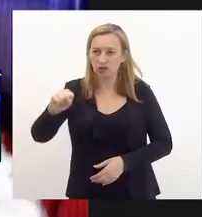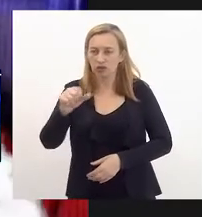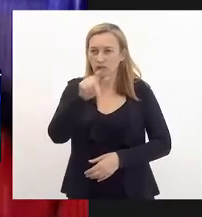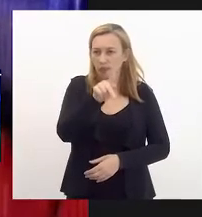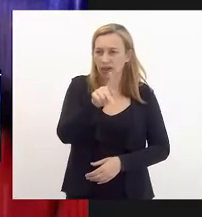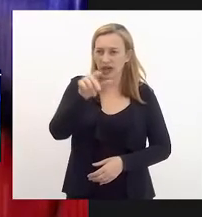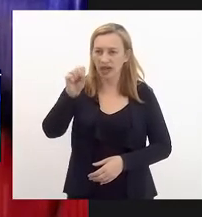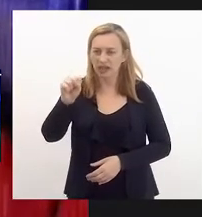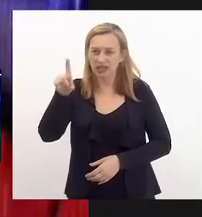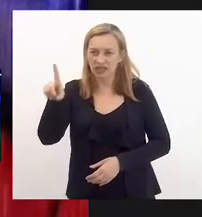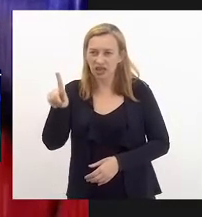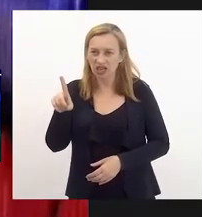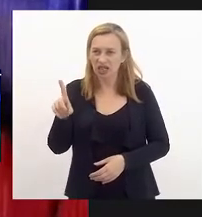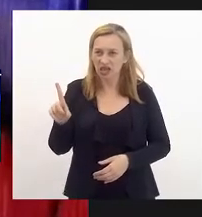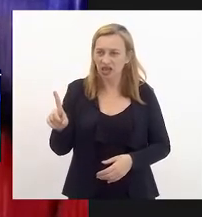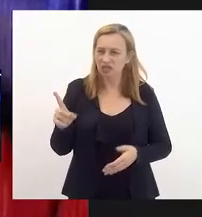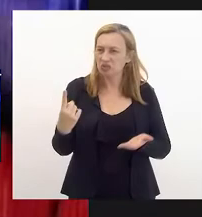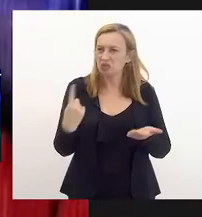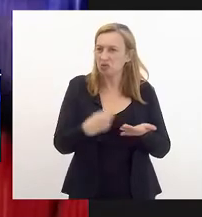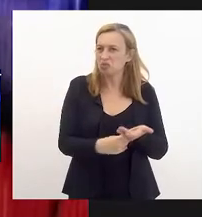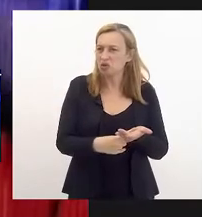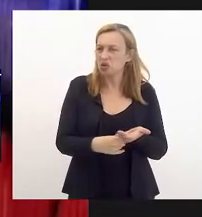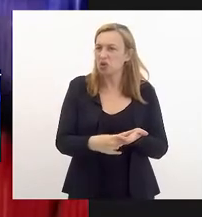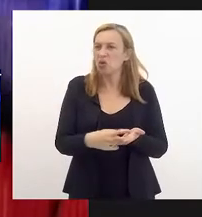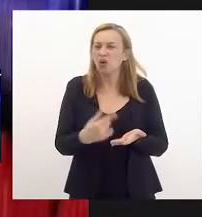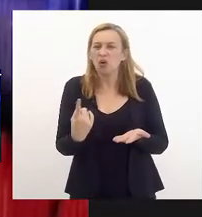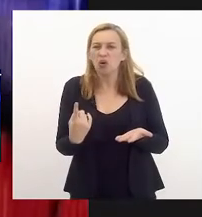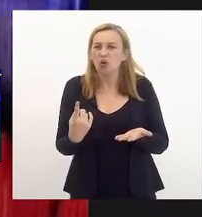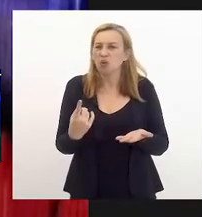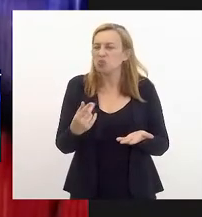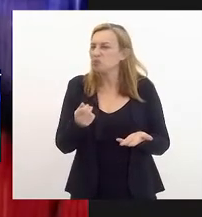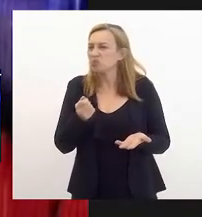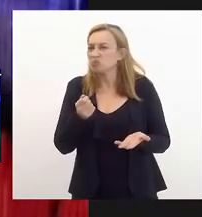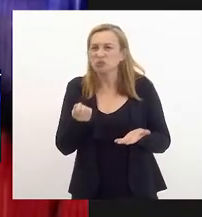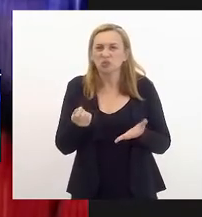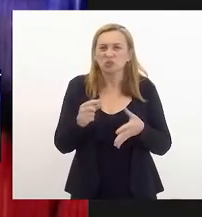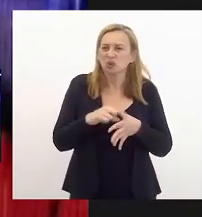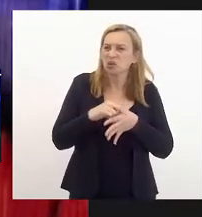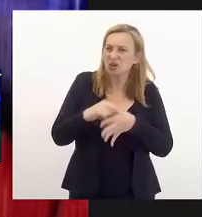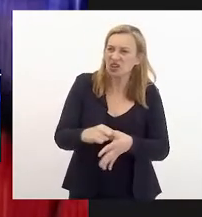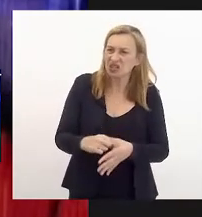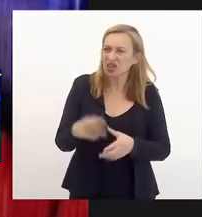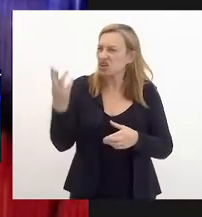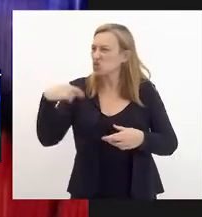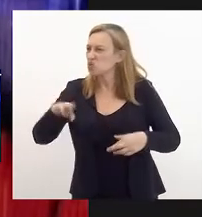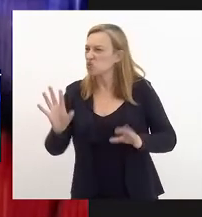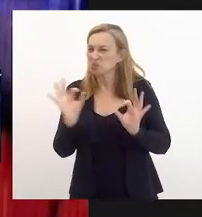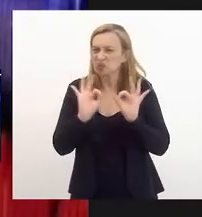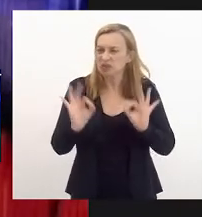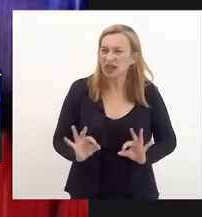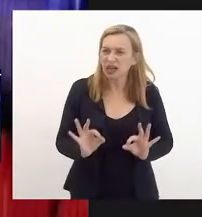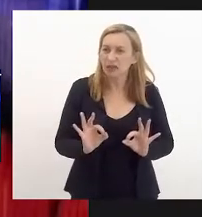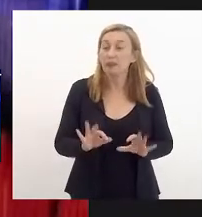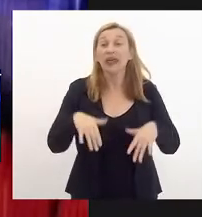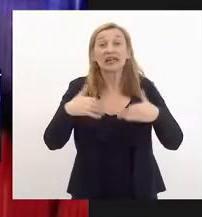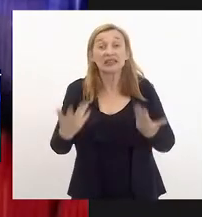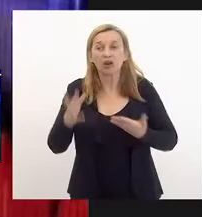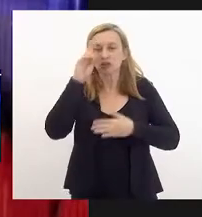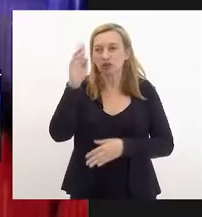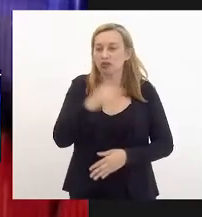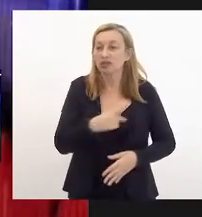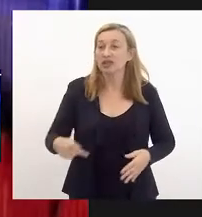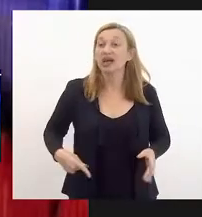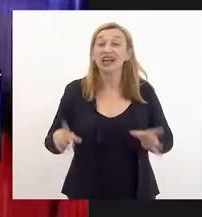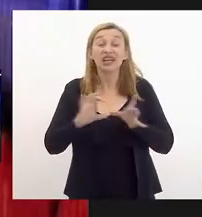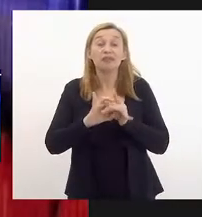nessa casa aqui sem compromisso político com ninguém. Não assumi compromisso com líder religioso, nem comunitário. Então, sendo assim, senhor presidente, eu tive a